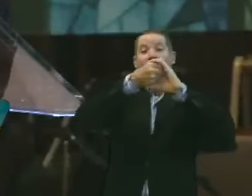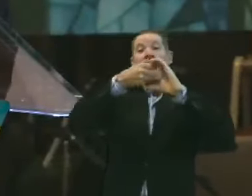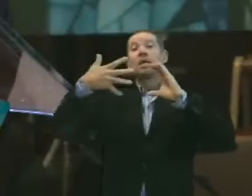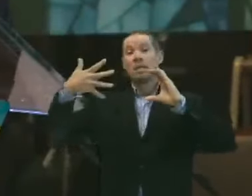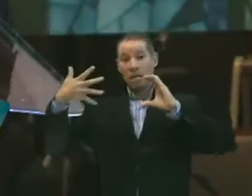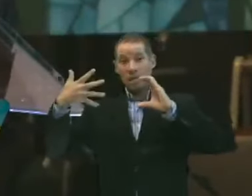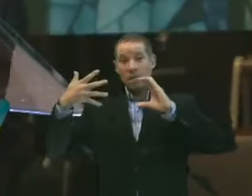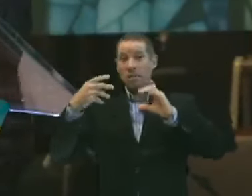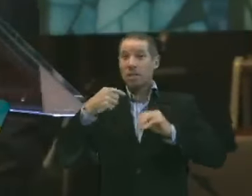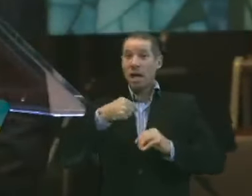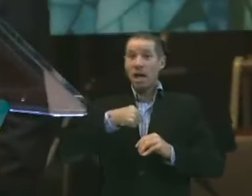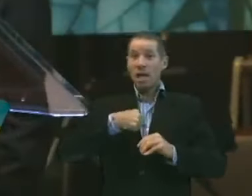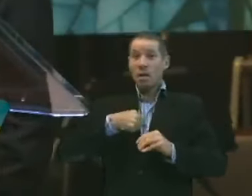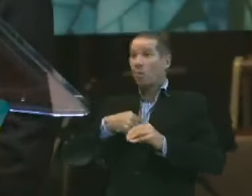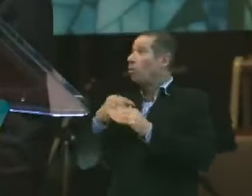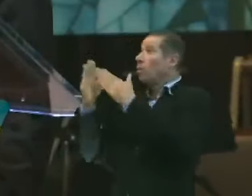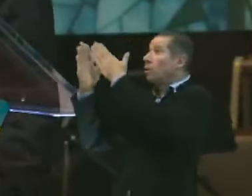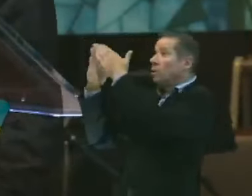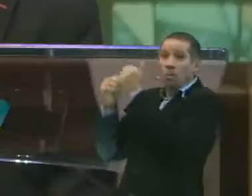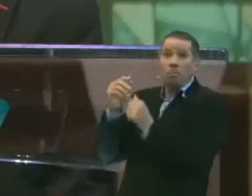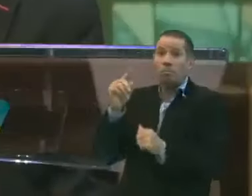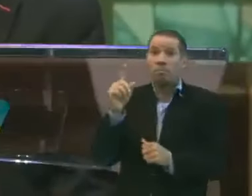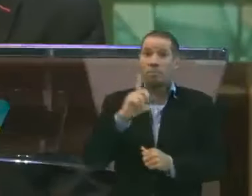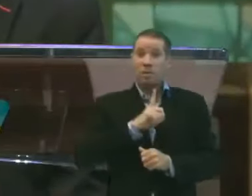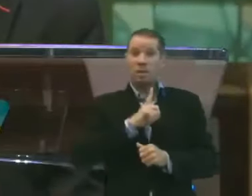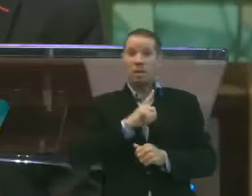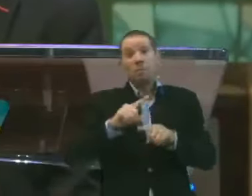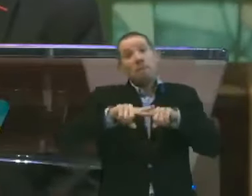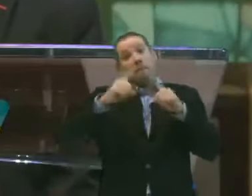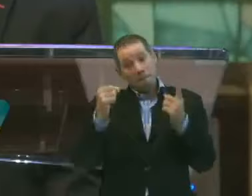Características que eu não pedi para ter. Mas eu tenho.